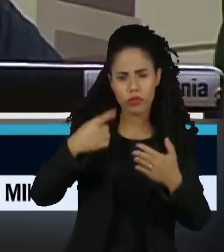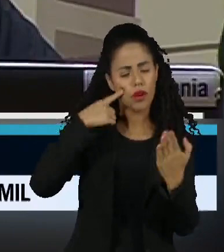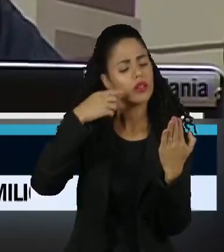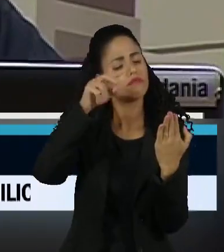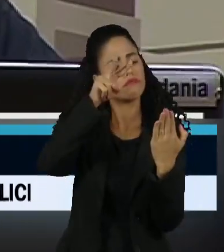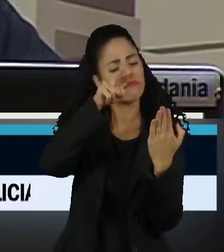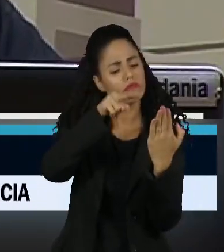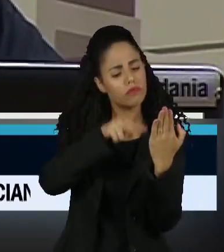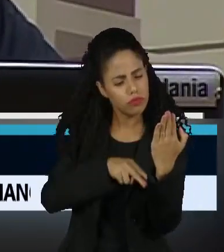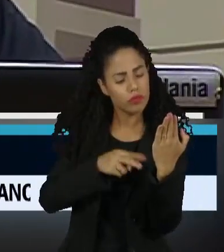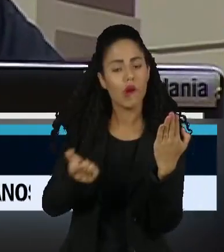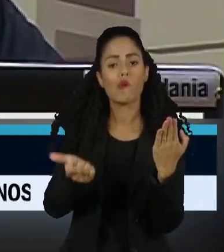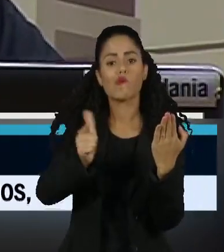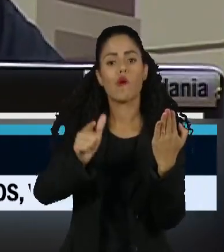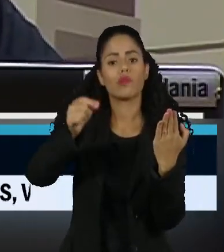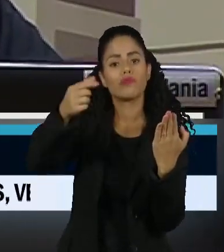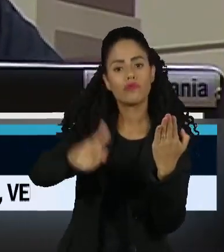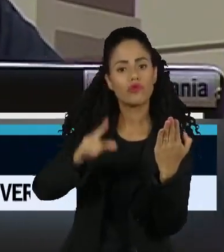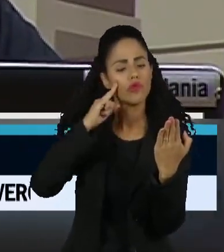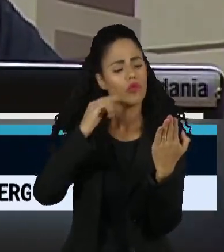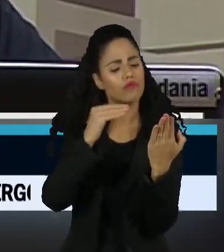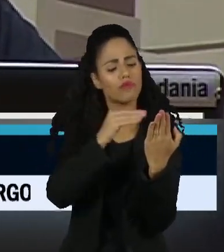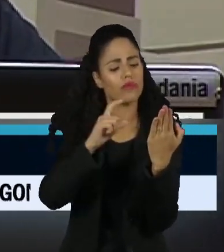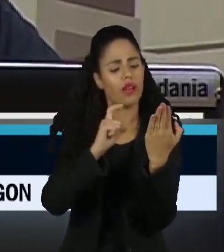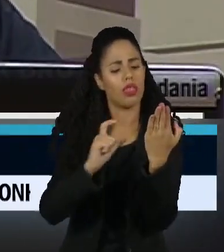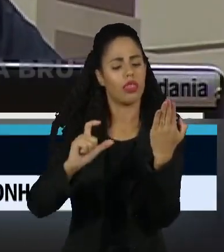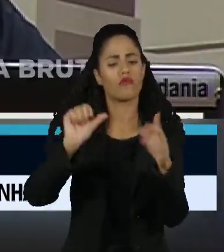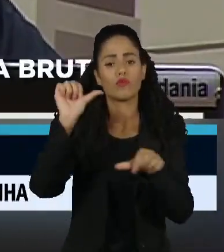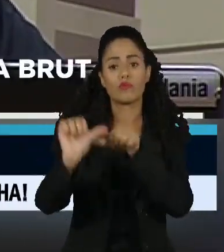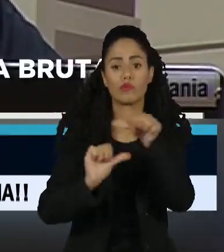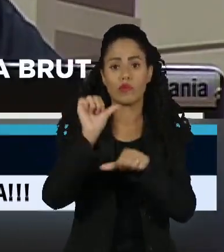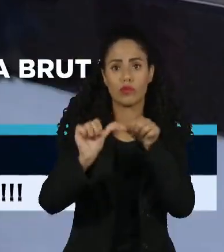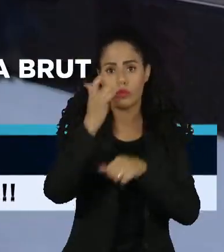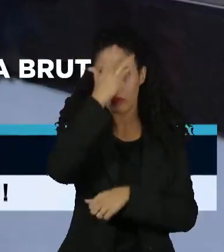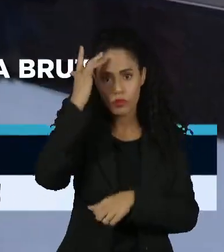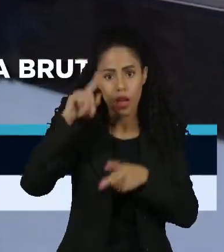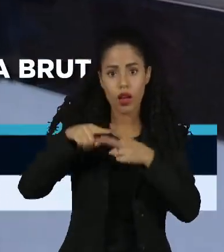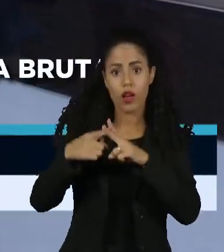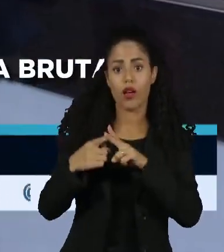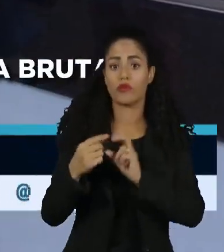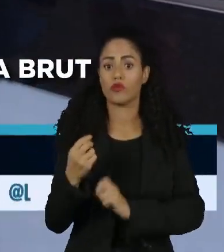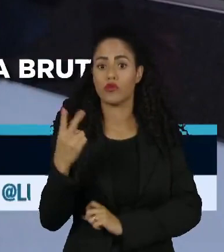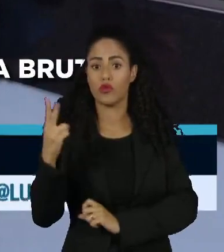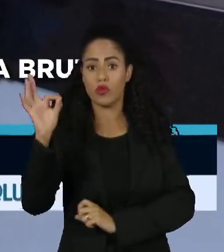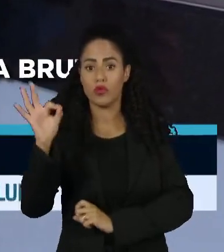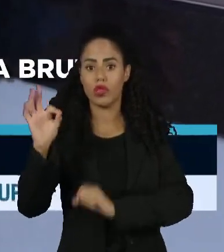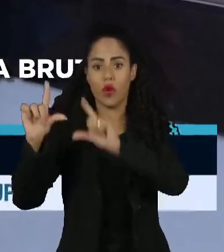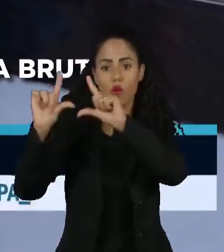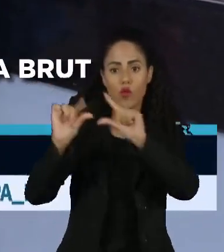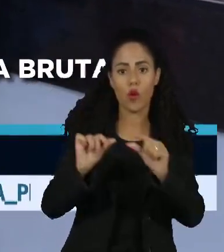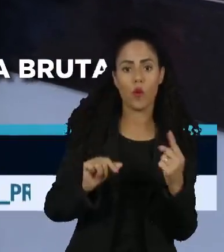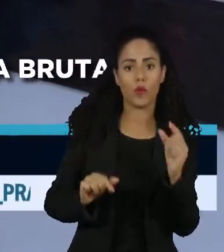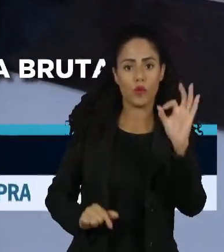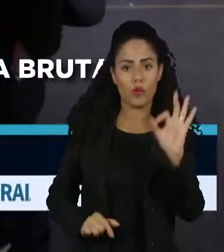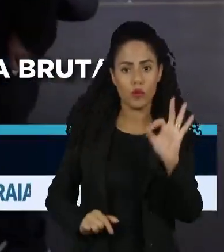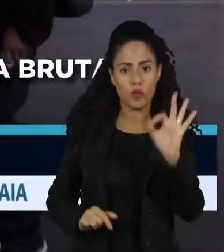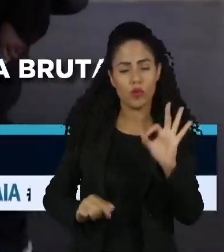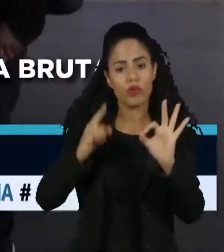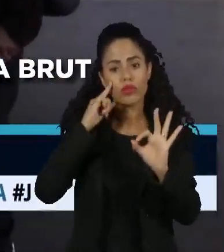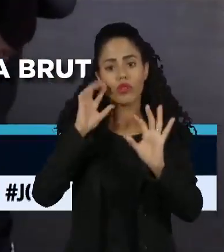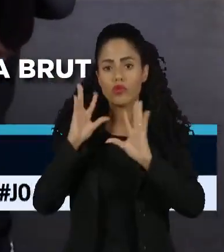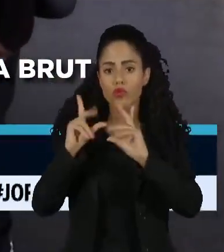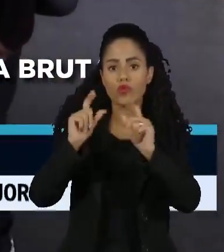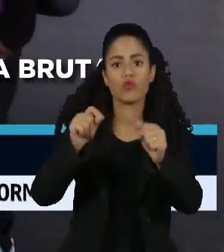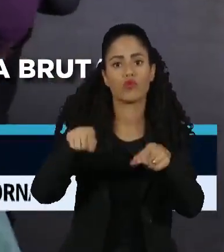concordar em retomar um trecho modificado pelos deputados, que reduzia de 2 para 1% a alíquota da